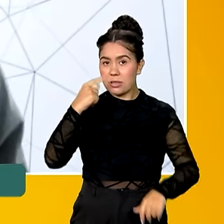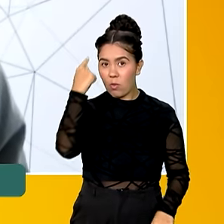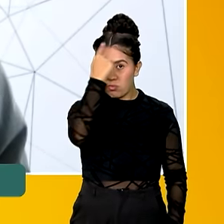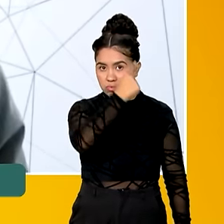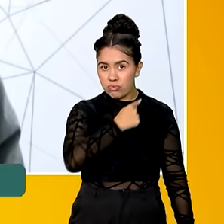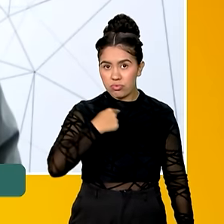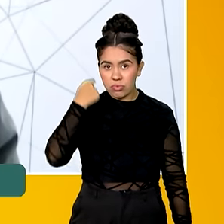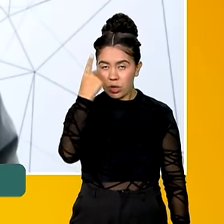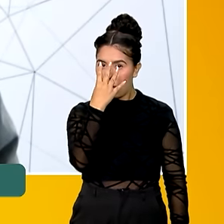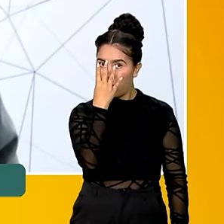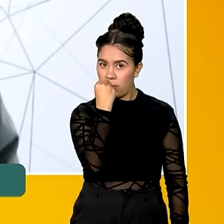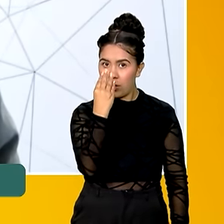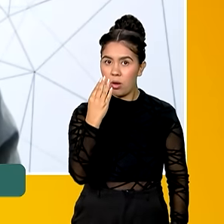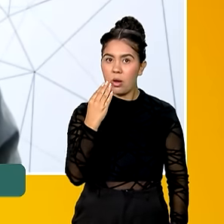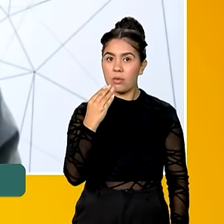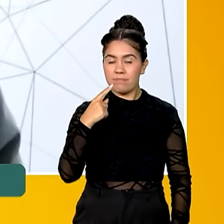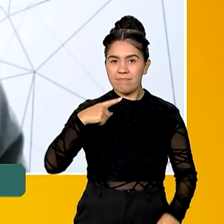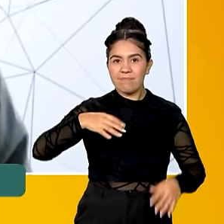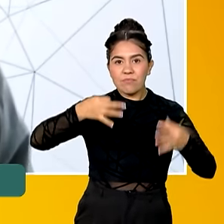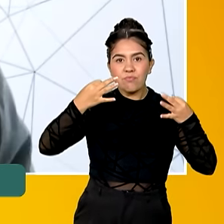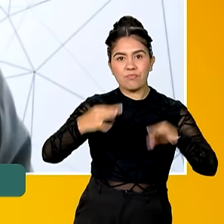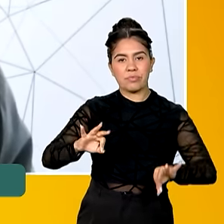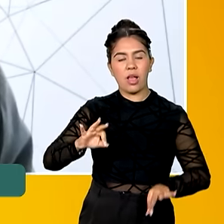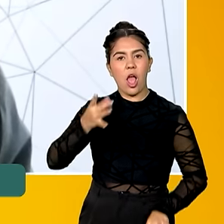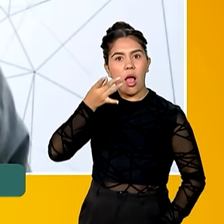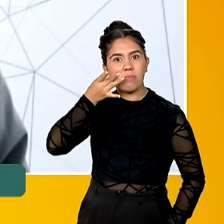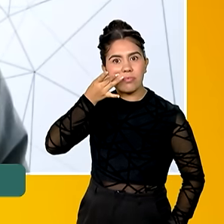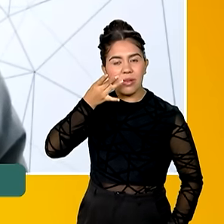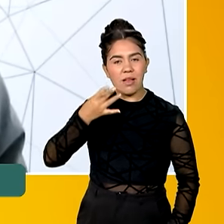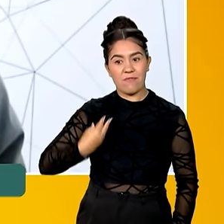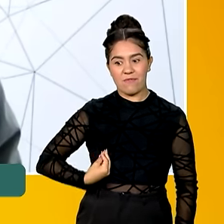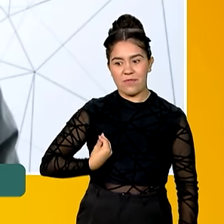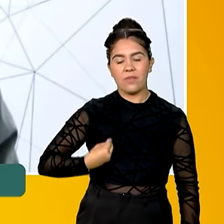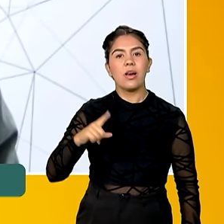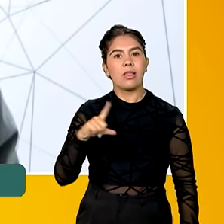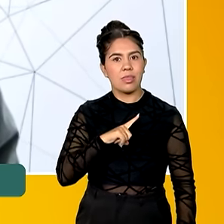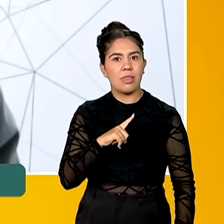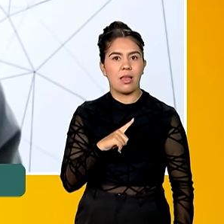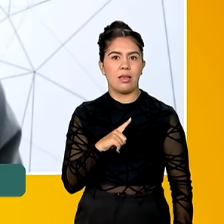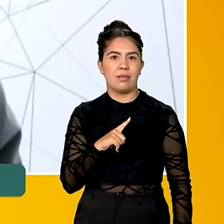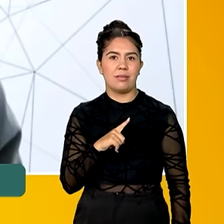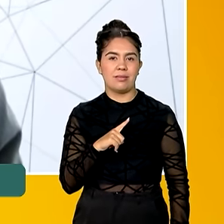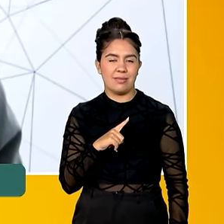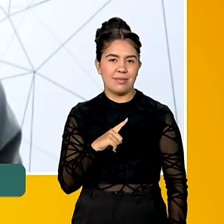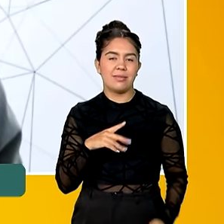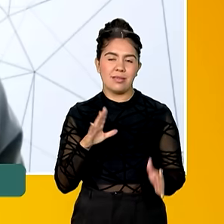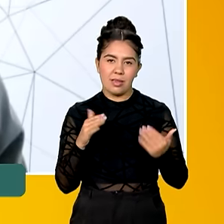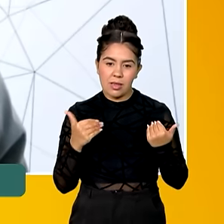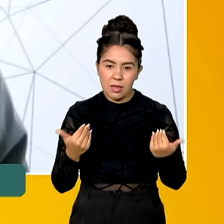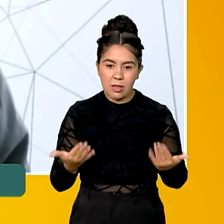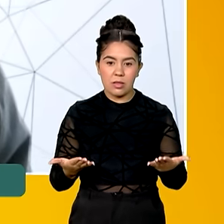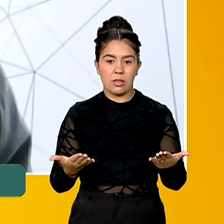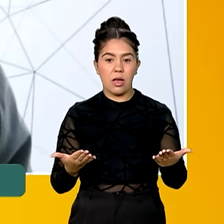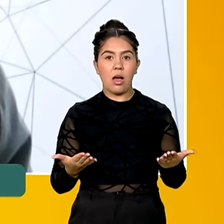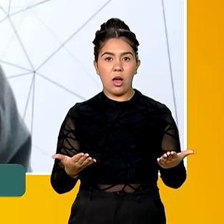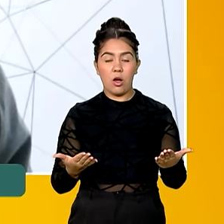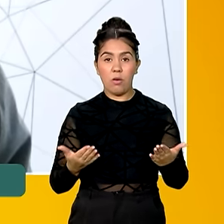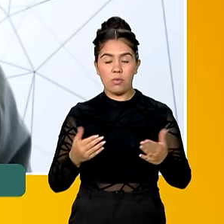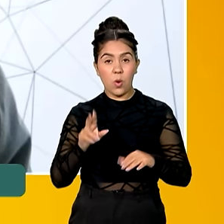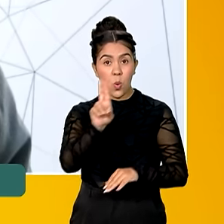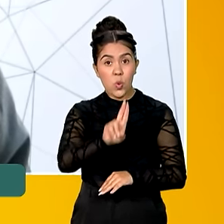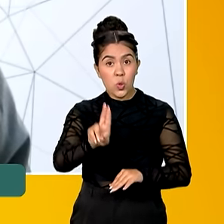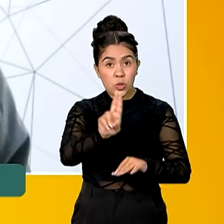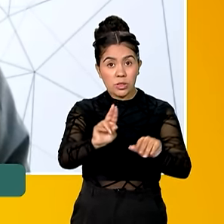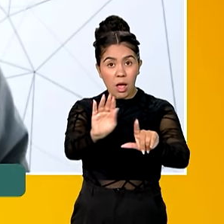prática, a gente está provando que ele está vivo. É uma forma segura de garantir que aquela pessoa está viva. Então, ao interagir com a plataforma